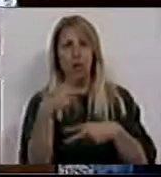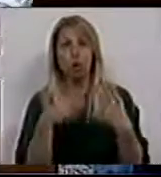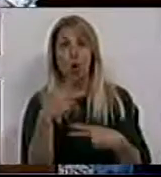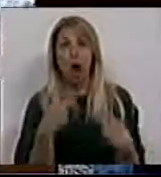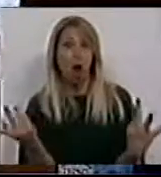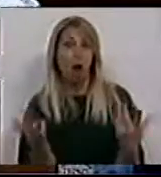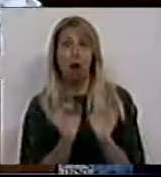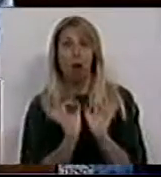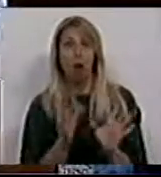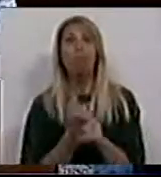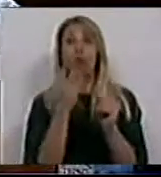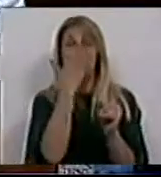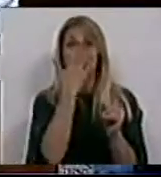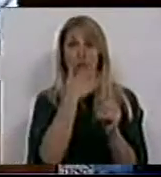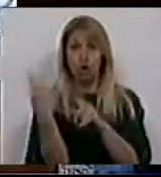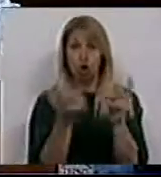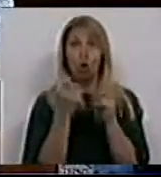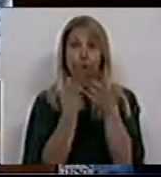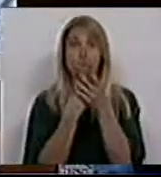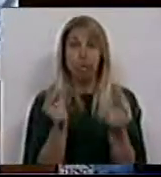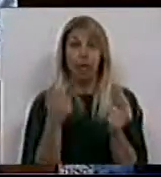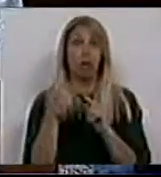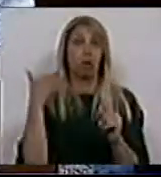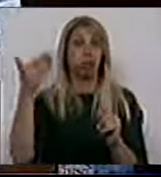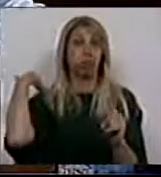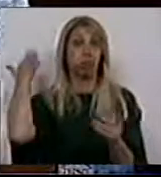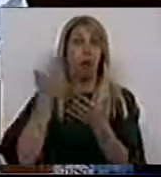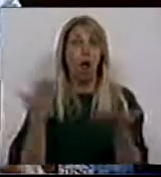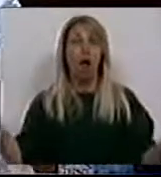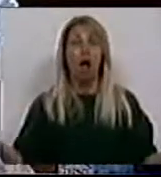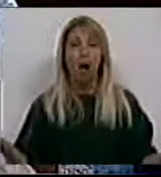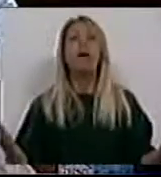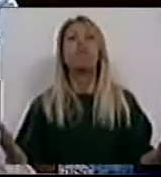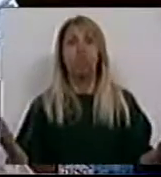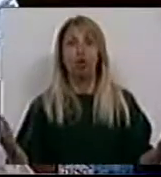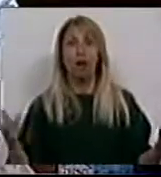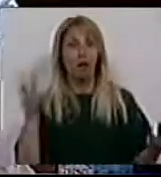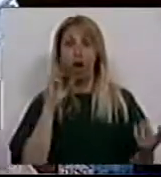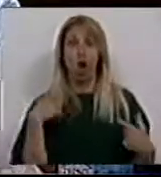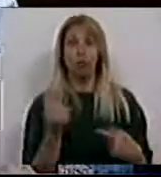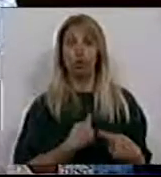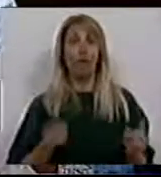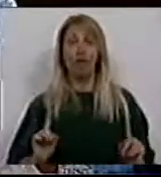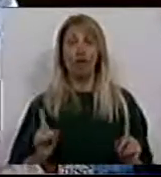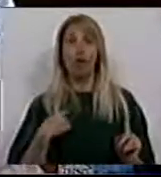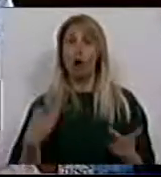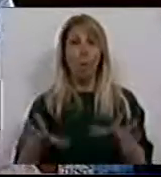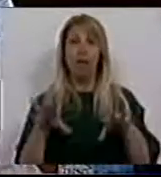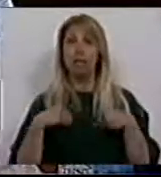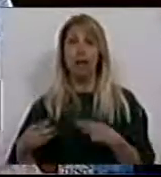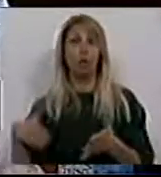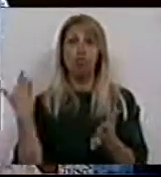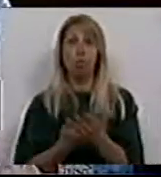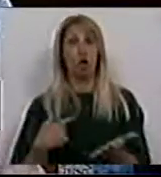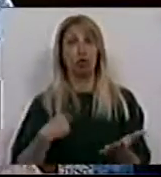matéria há tanto tempo, é porque pelo menos não nos ouviram e não aceitaram as propostas que trazemos a debate há muito. Em todo